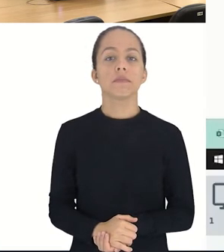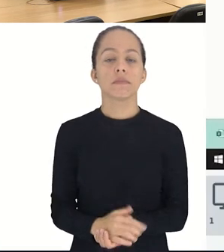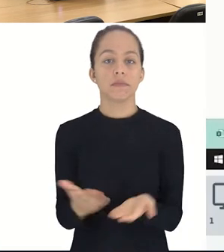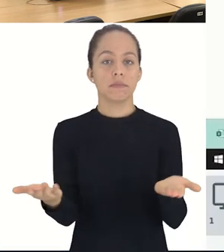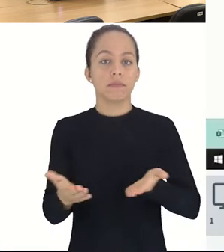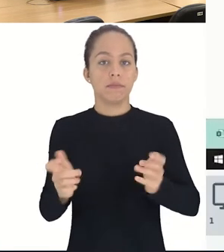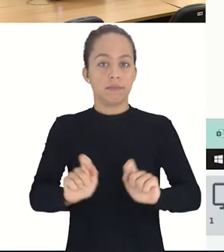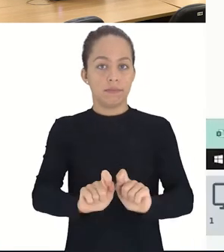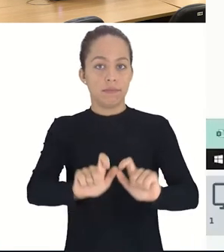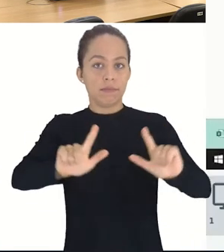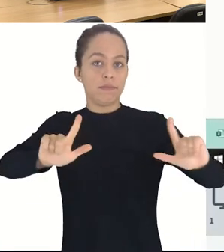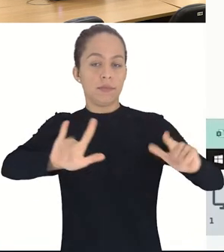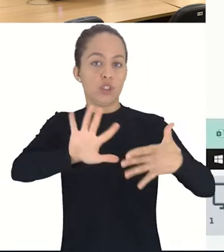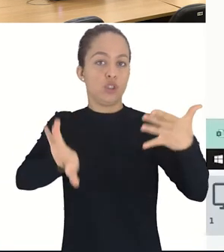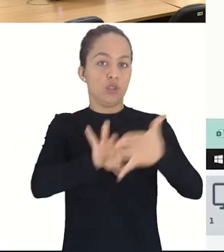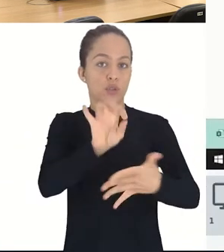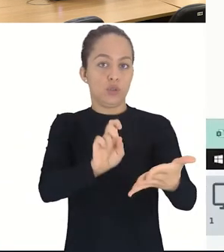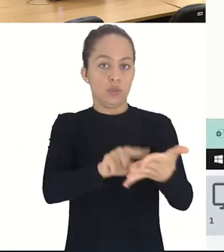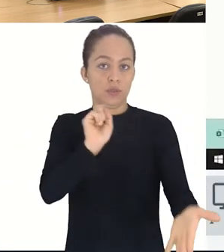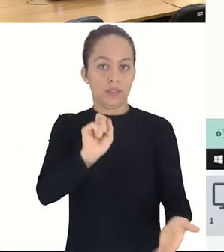Vamos então realizar o sorteio.